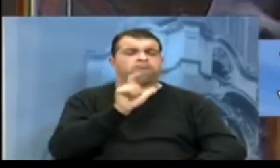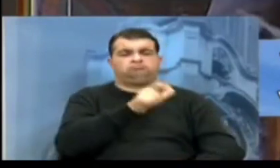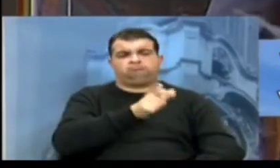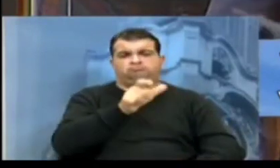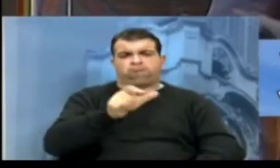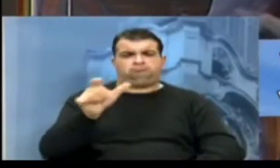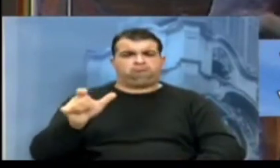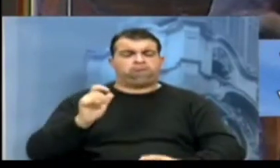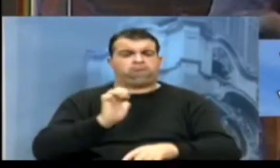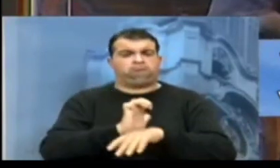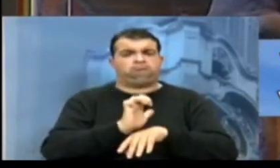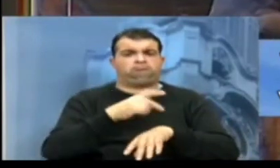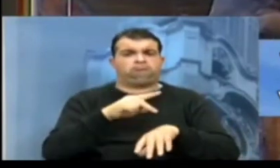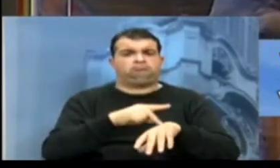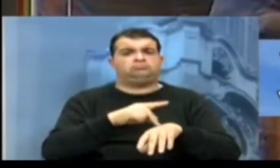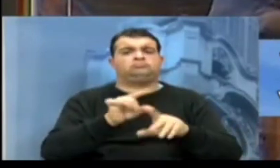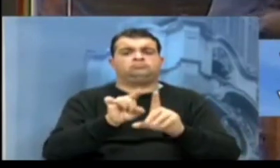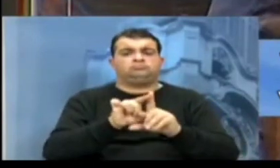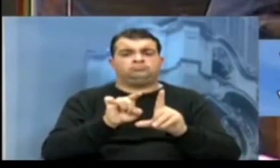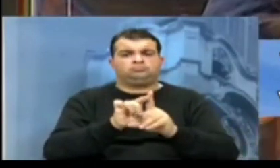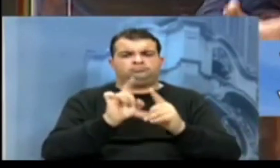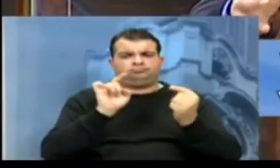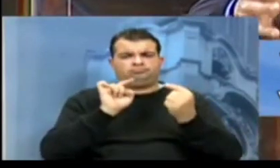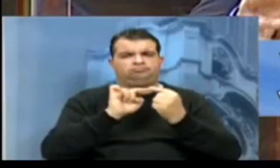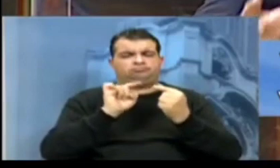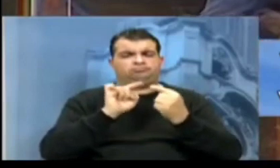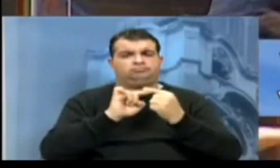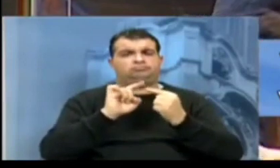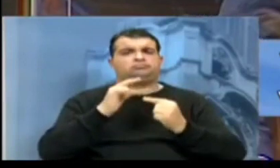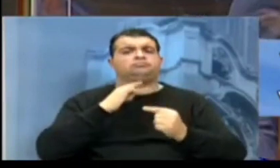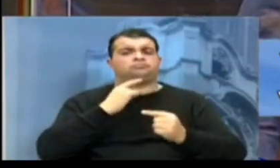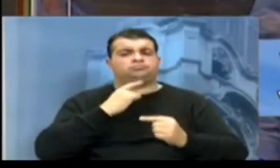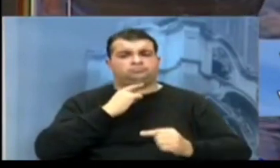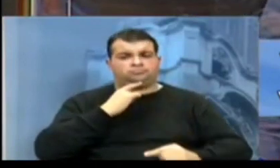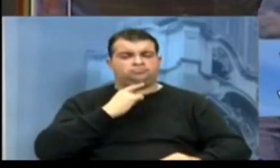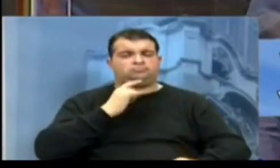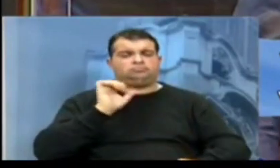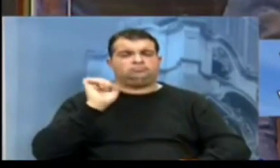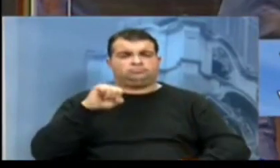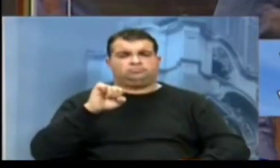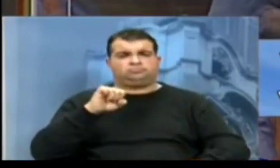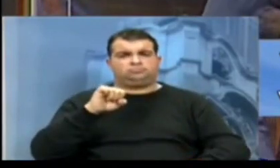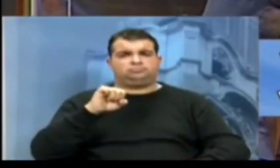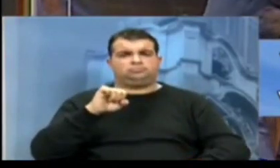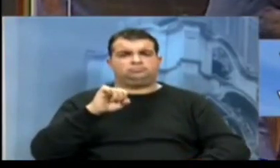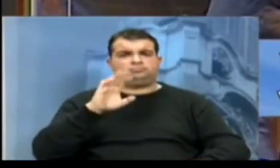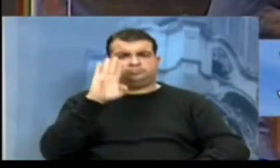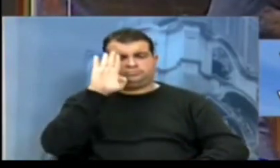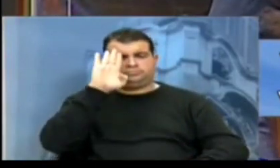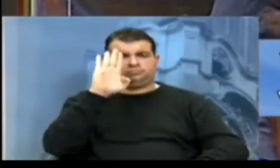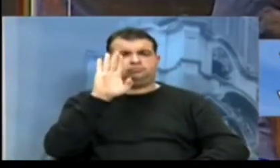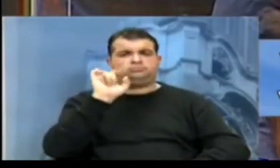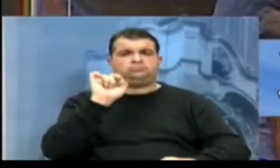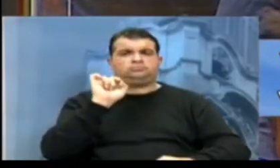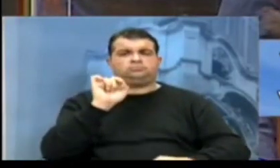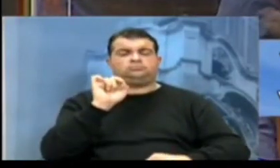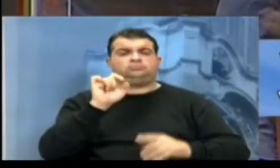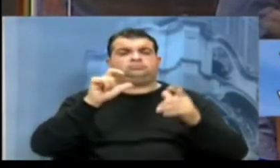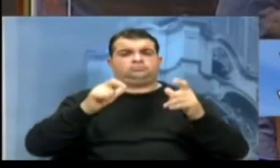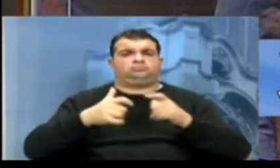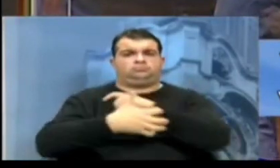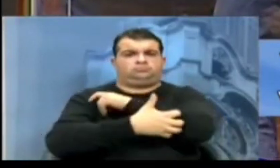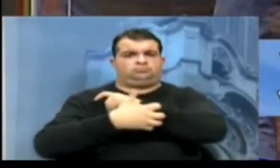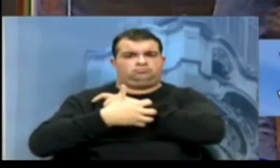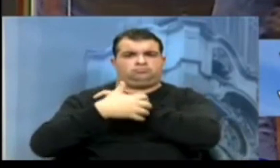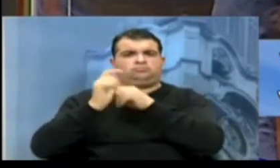estão ligados, estão acontecendo, principalmente nas periferias das